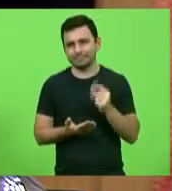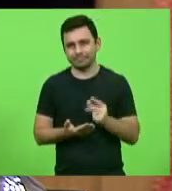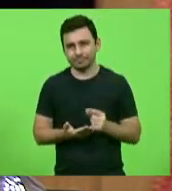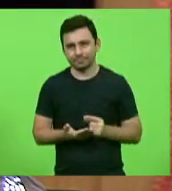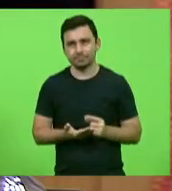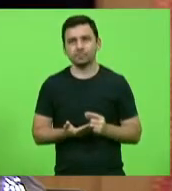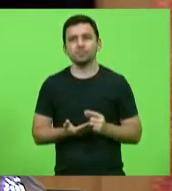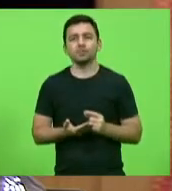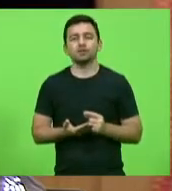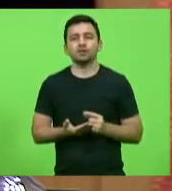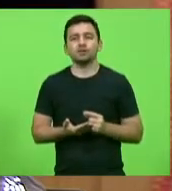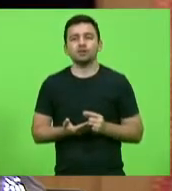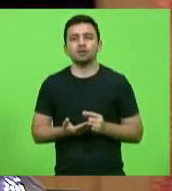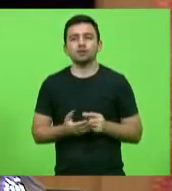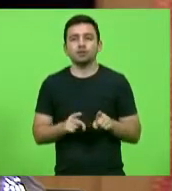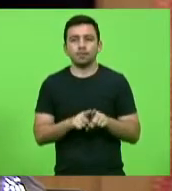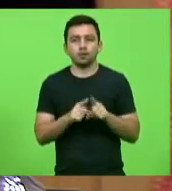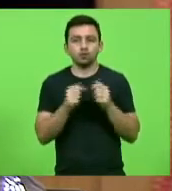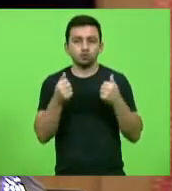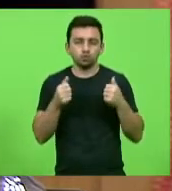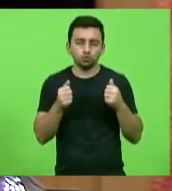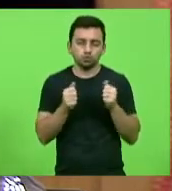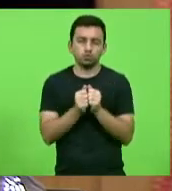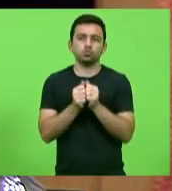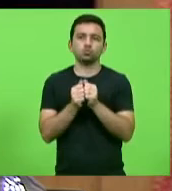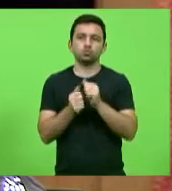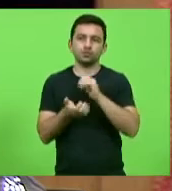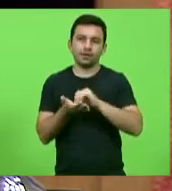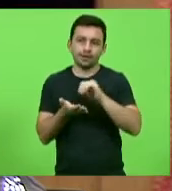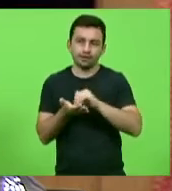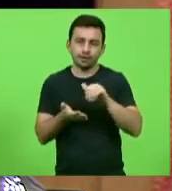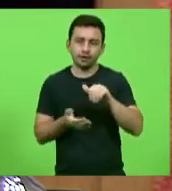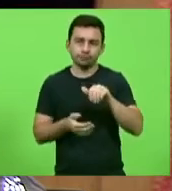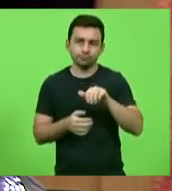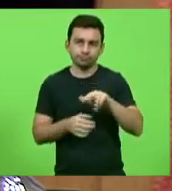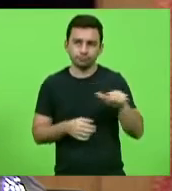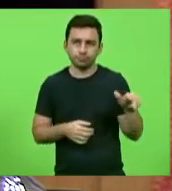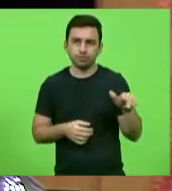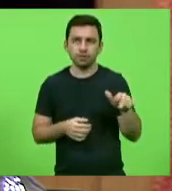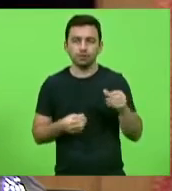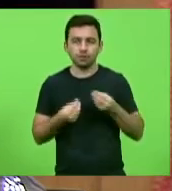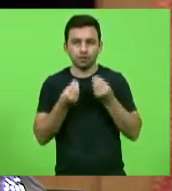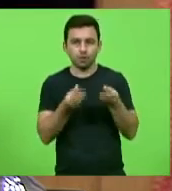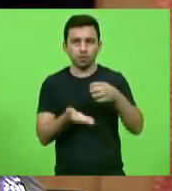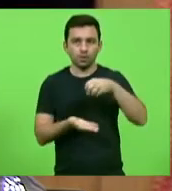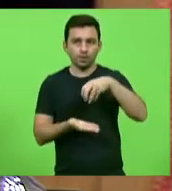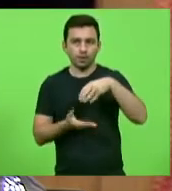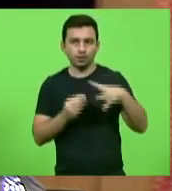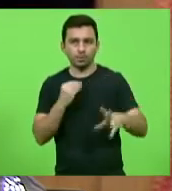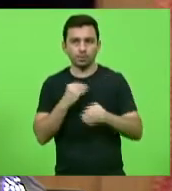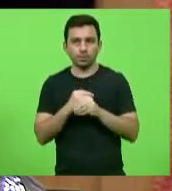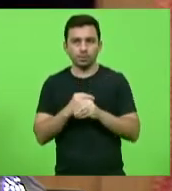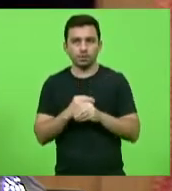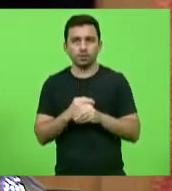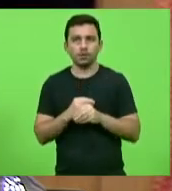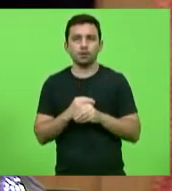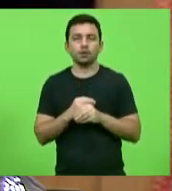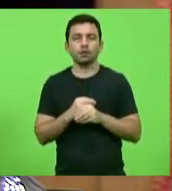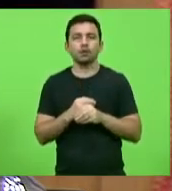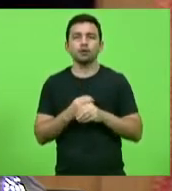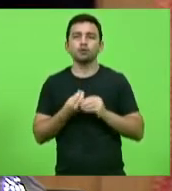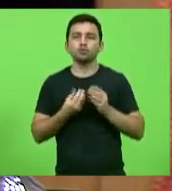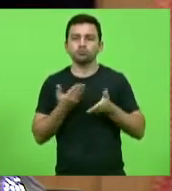região, acompanhado de secretários, e que nós entregamos cópia da emenda onde